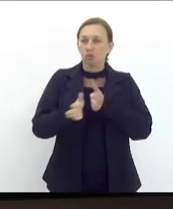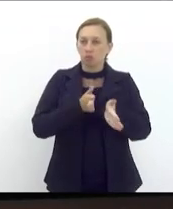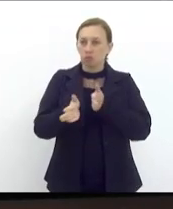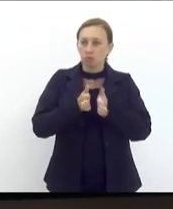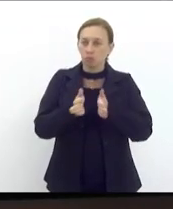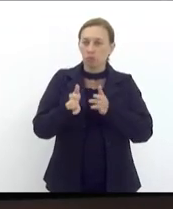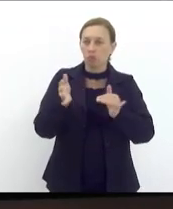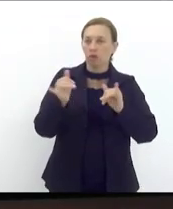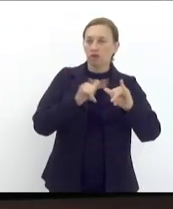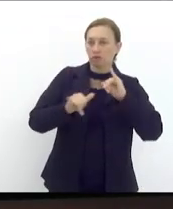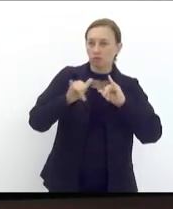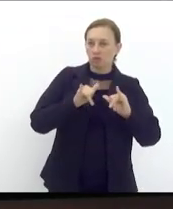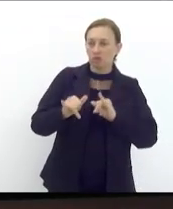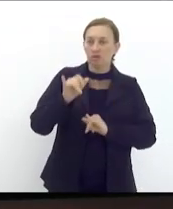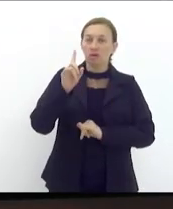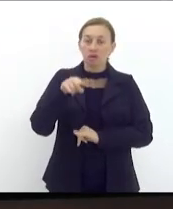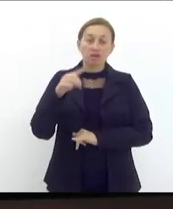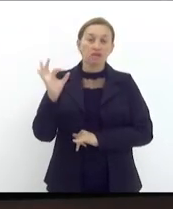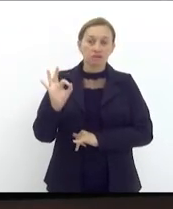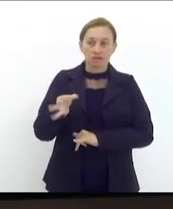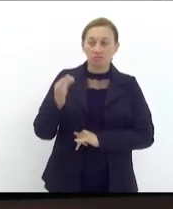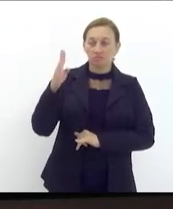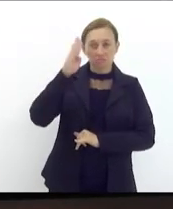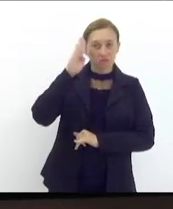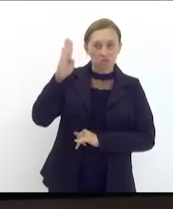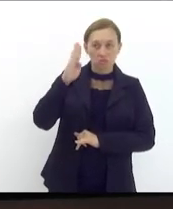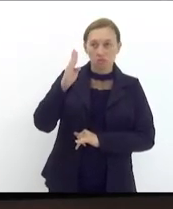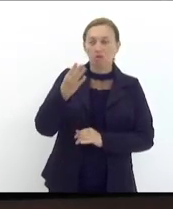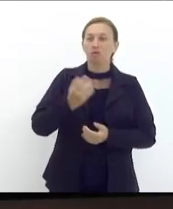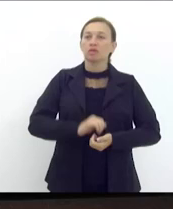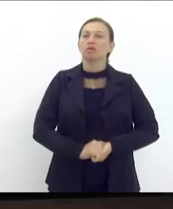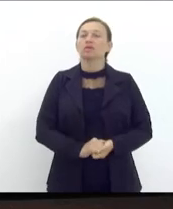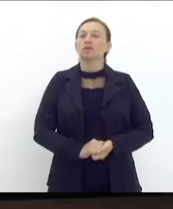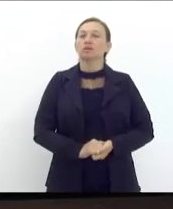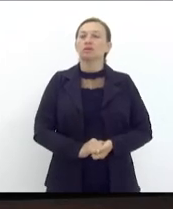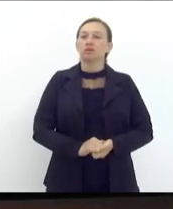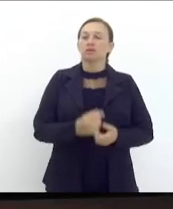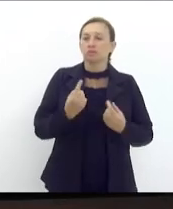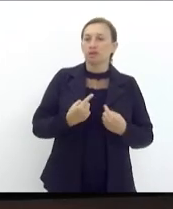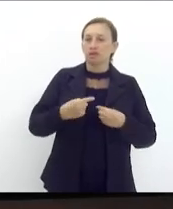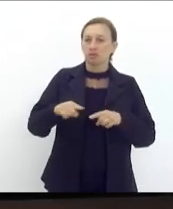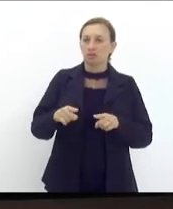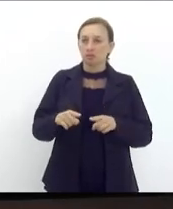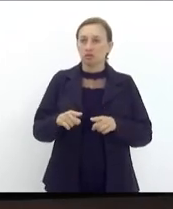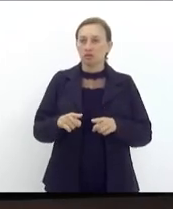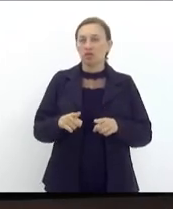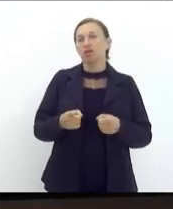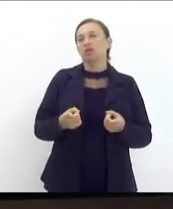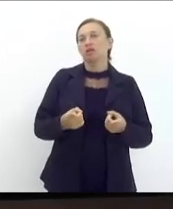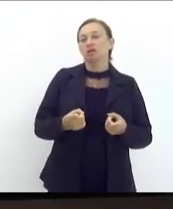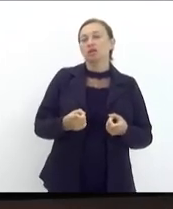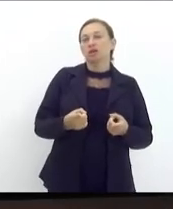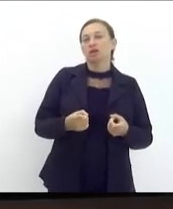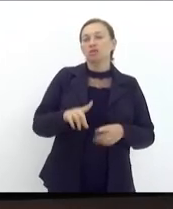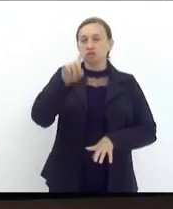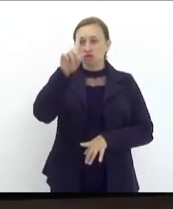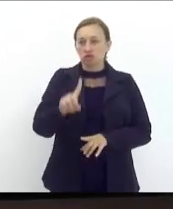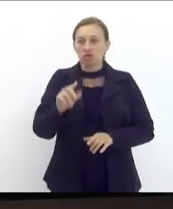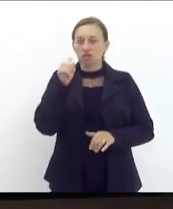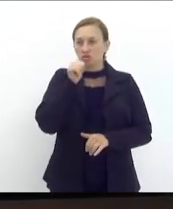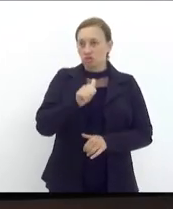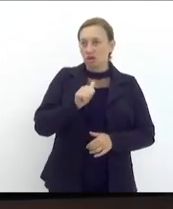é um instrumento de fato fundamental para o enfrentamento à violação dos direitos sexuais e reprodutivo das mulheres.